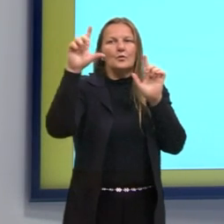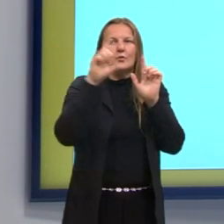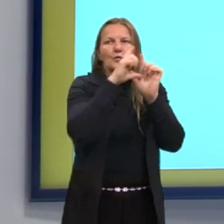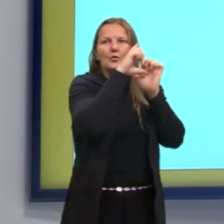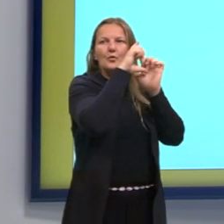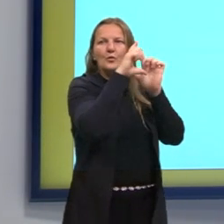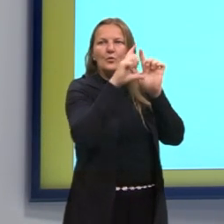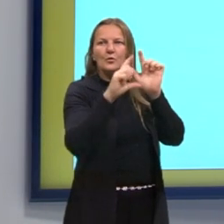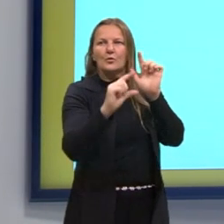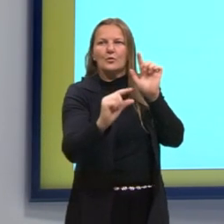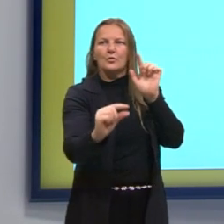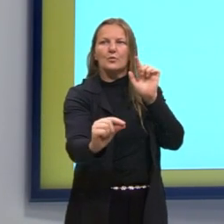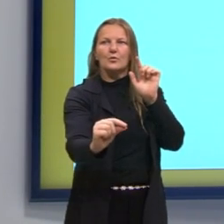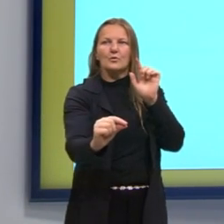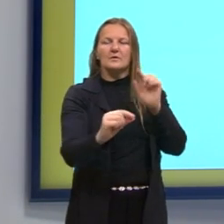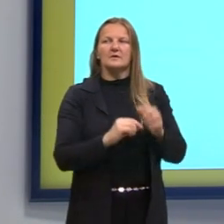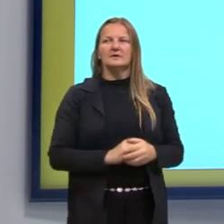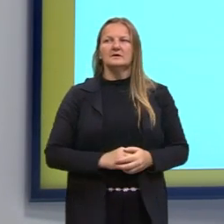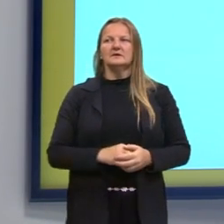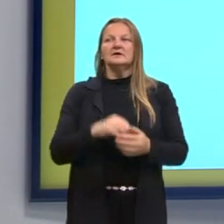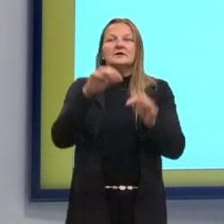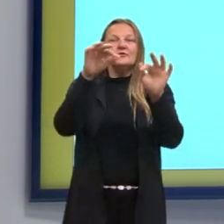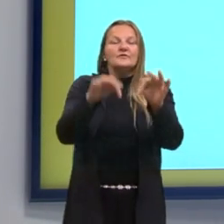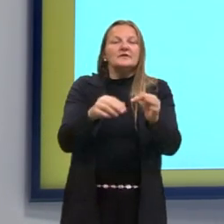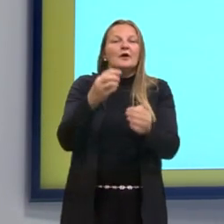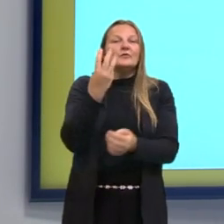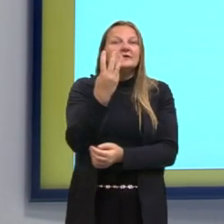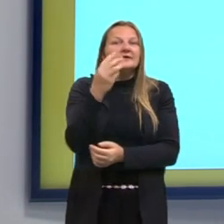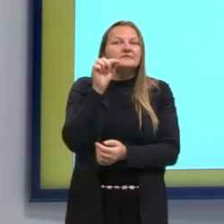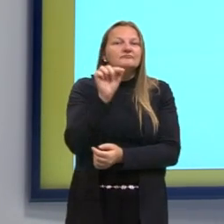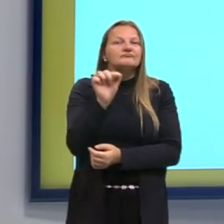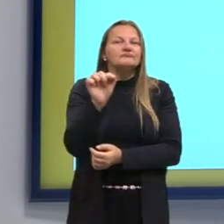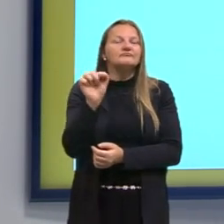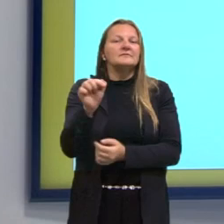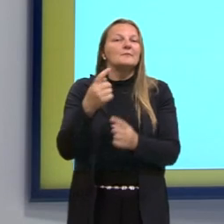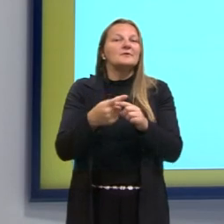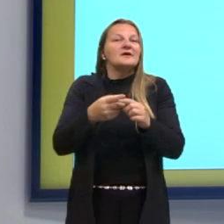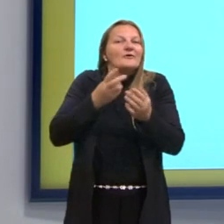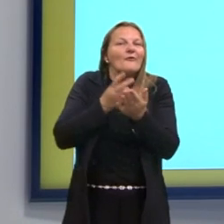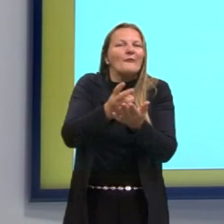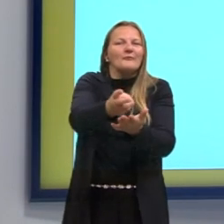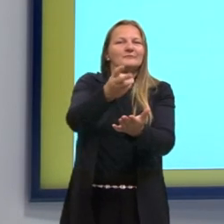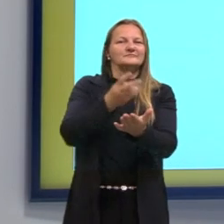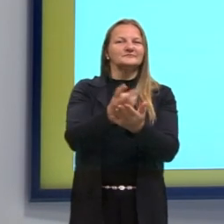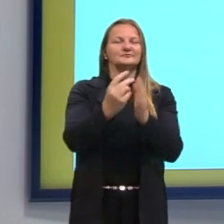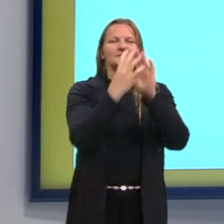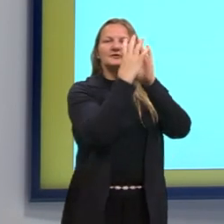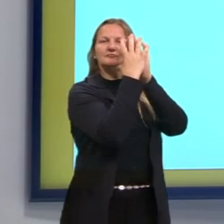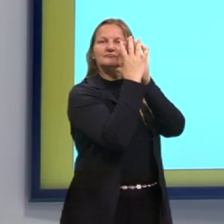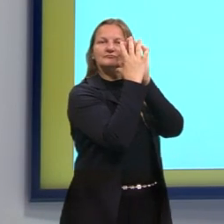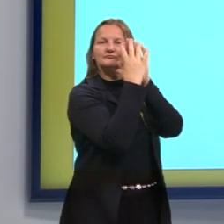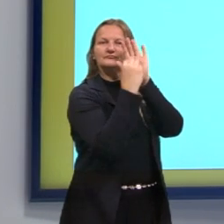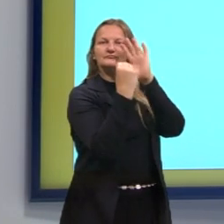E lá embaixo nós temos três pontinhos que indicam a continuidade dessa sequência aqui.